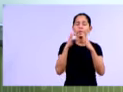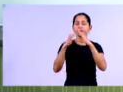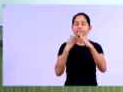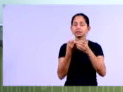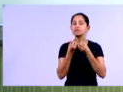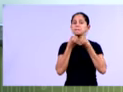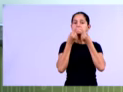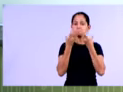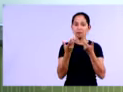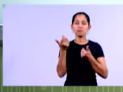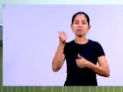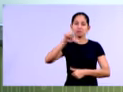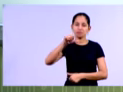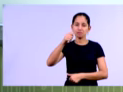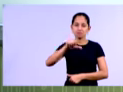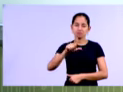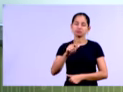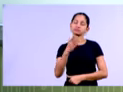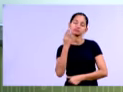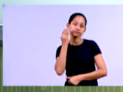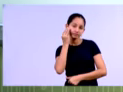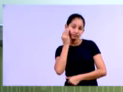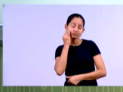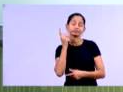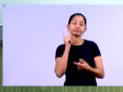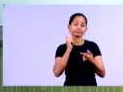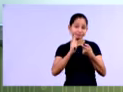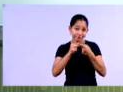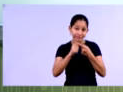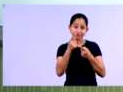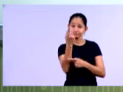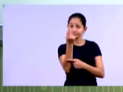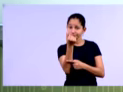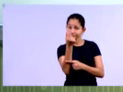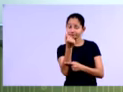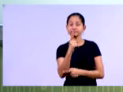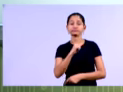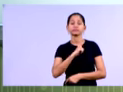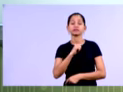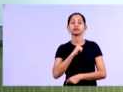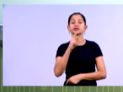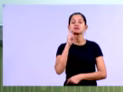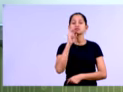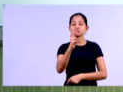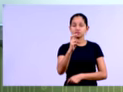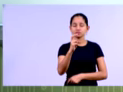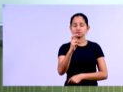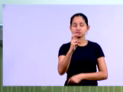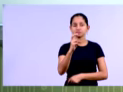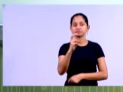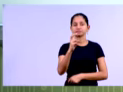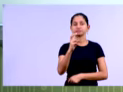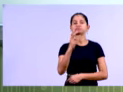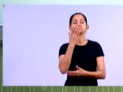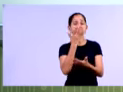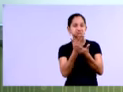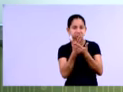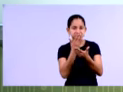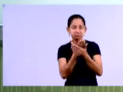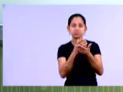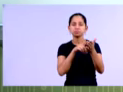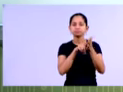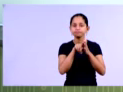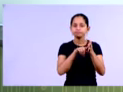importante ressaltar para vocês que no mundo financeiro aí nós temos cinco, né, conhecidas, né, e estudadas, né,